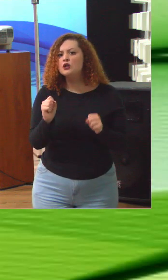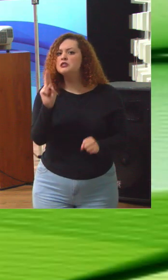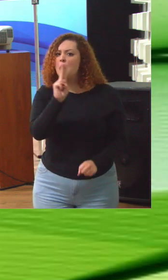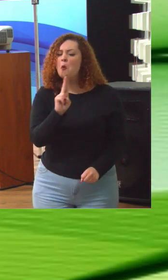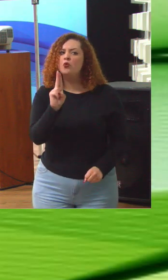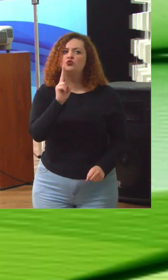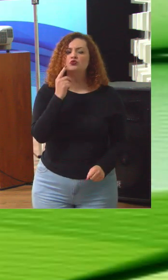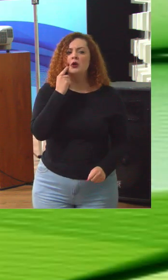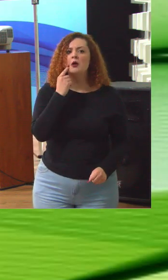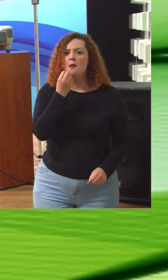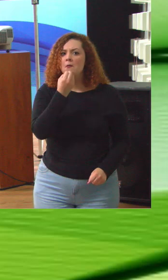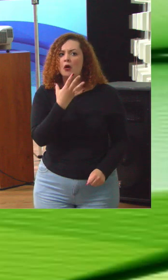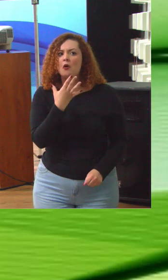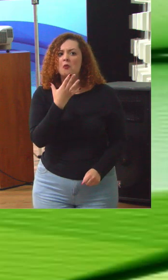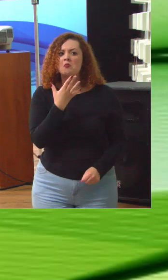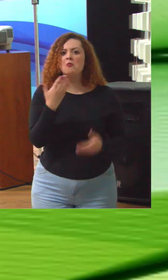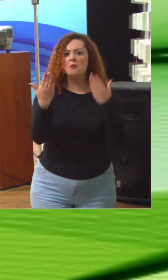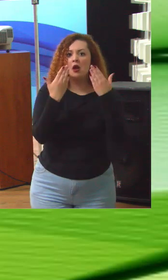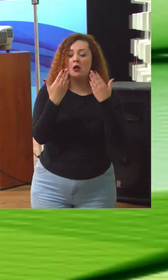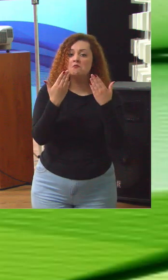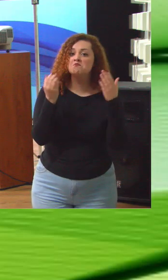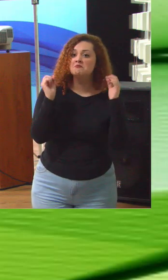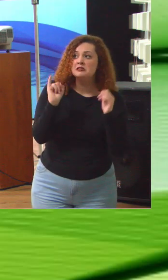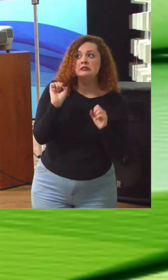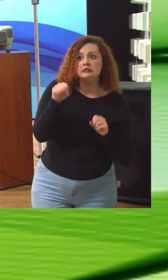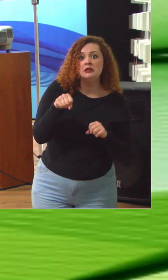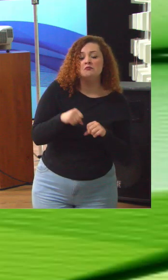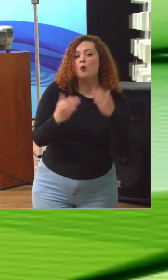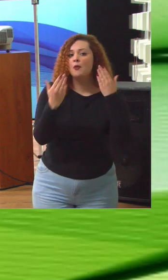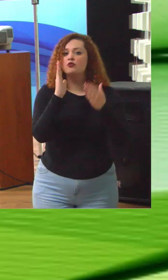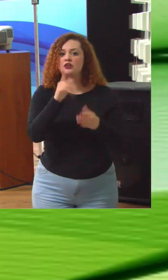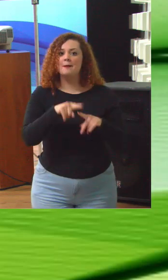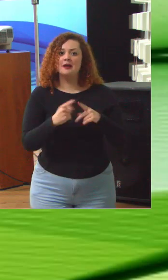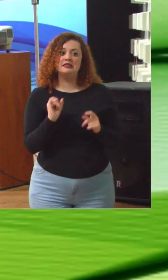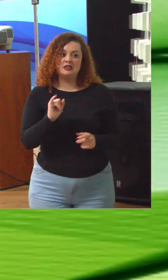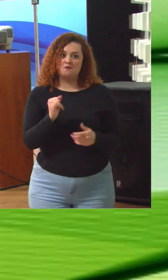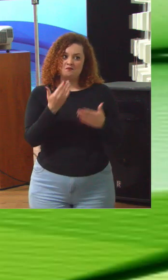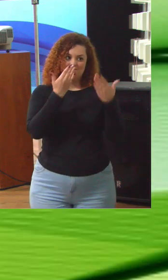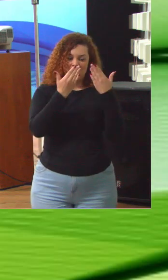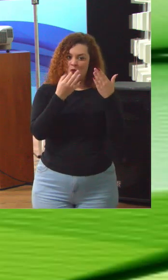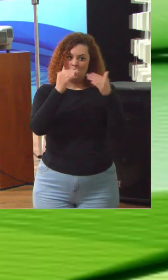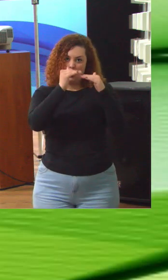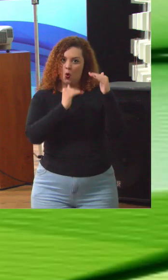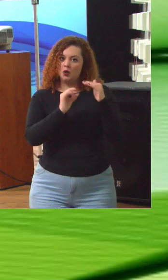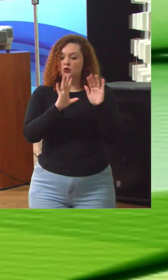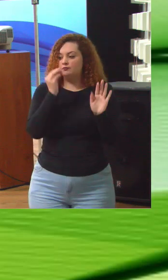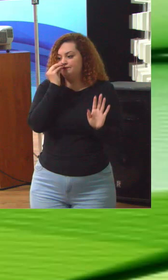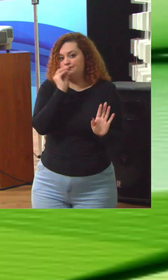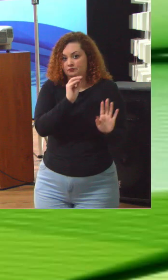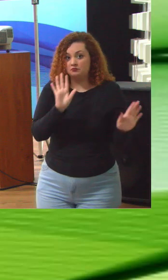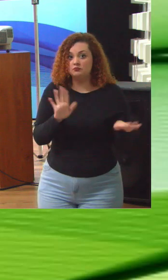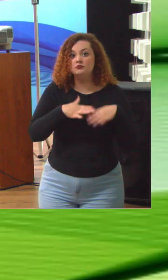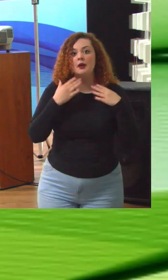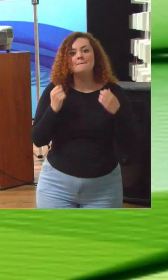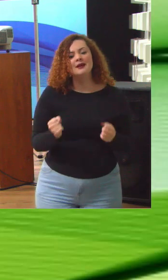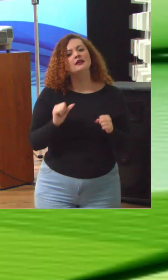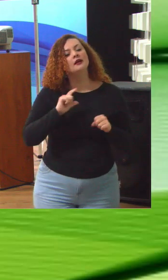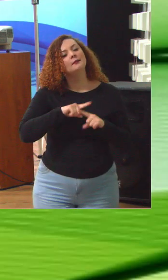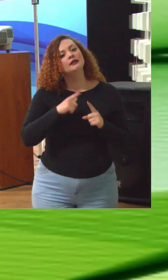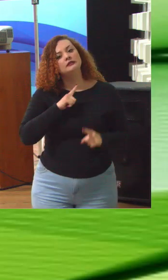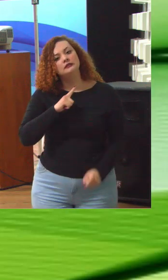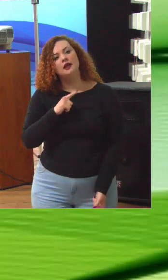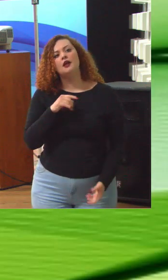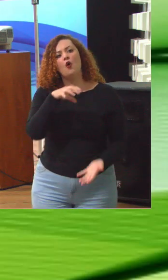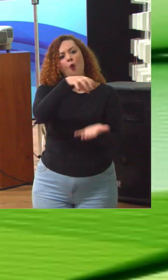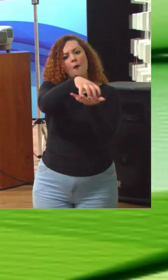fazer essa comparação? Se sim, está ali a comparação. Se não, é só não olhar para aquele ponto. Mas existem muitas organizações que são